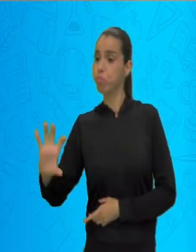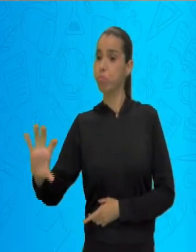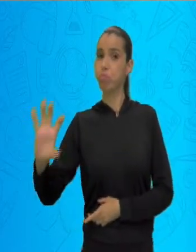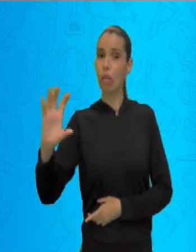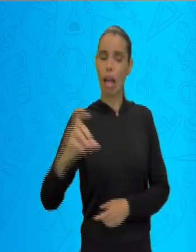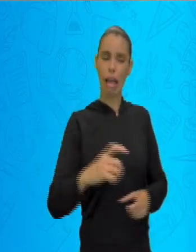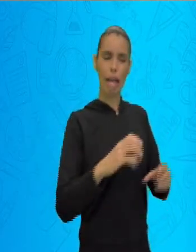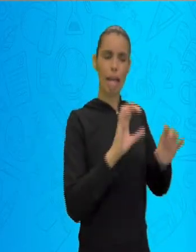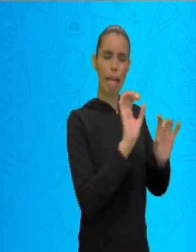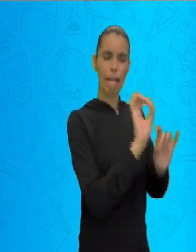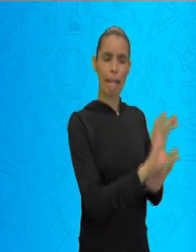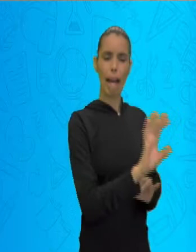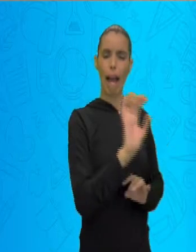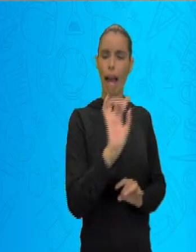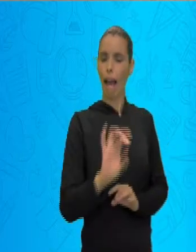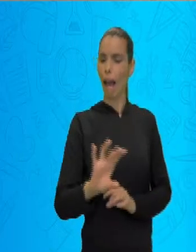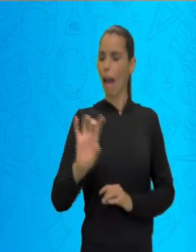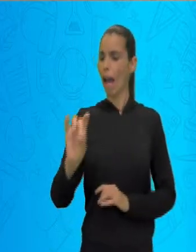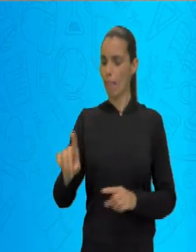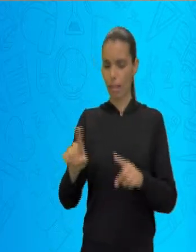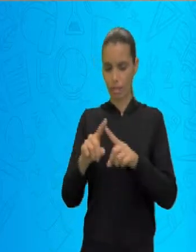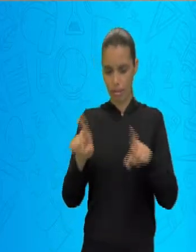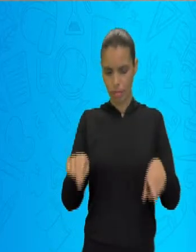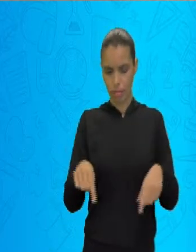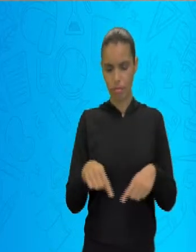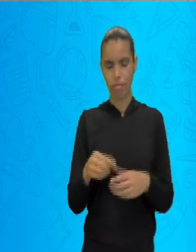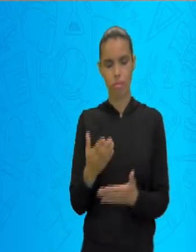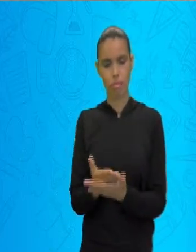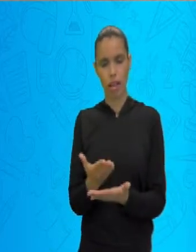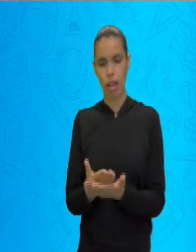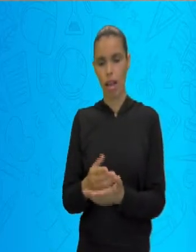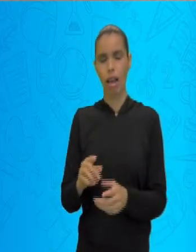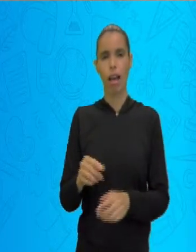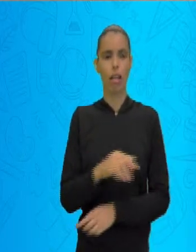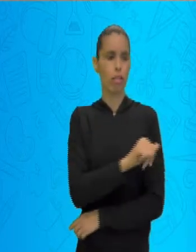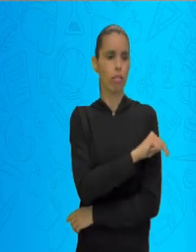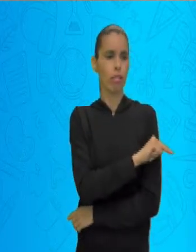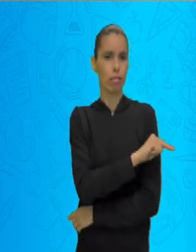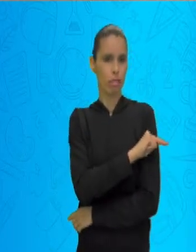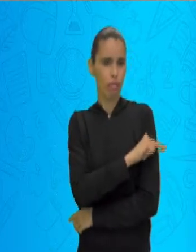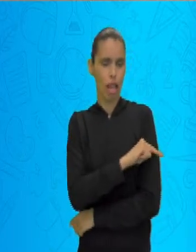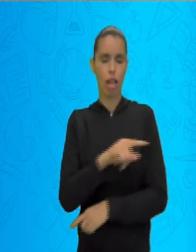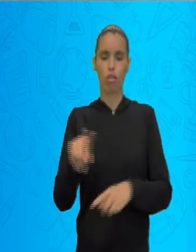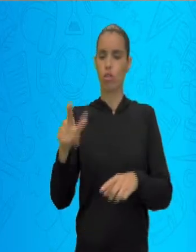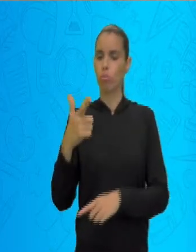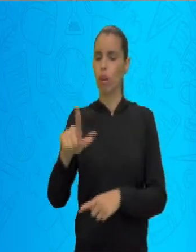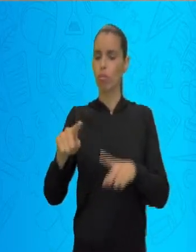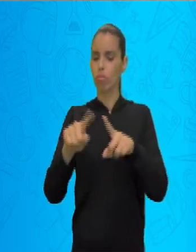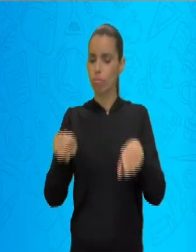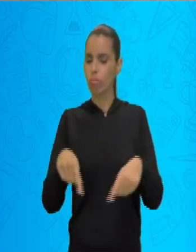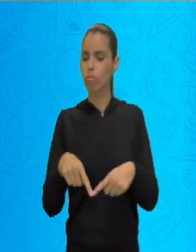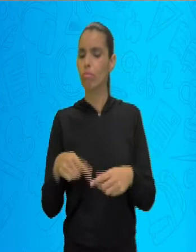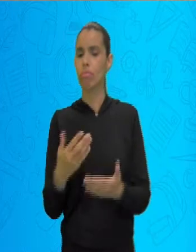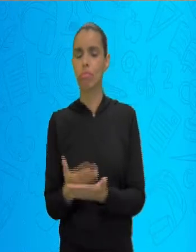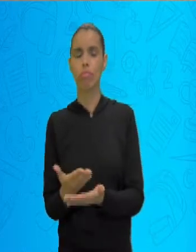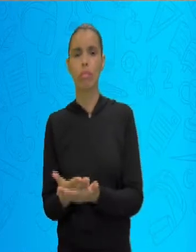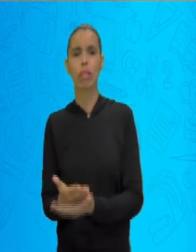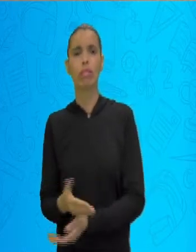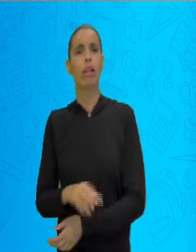sala, à nossa escola, nós percebemos a importância de dividir.